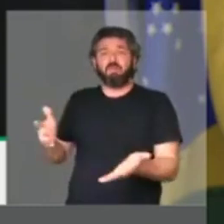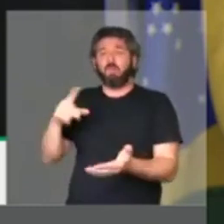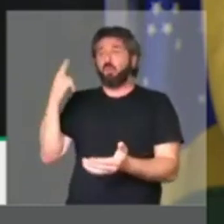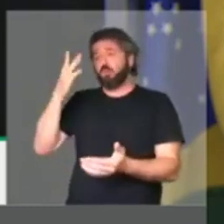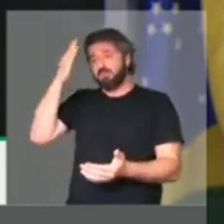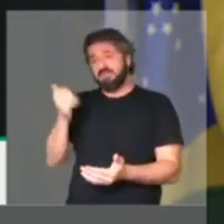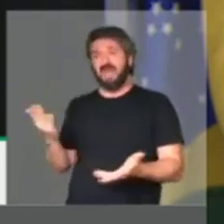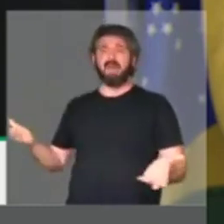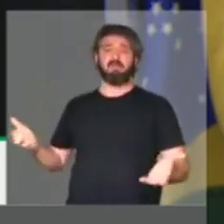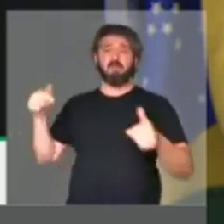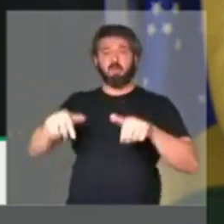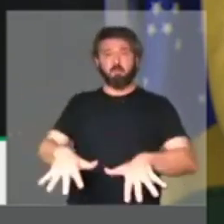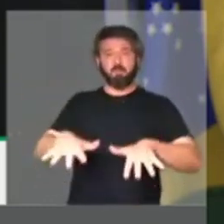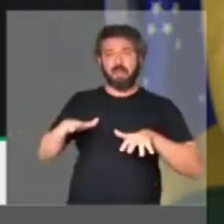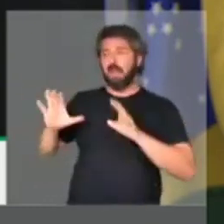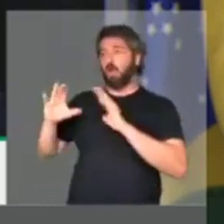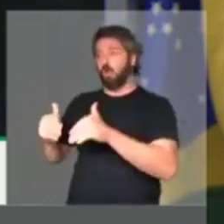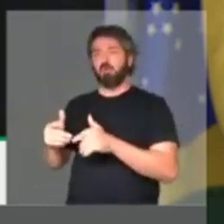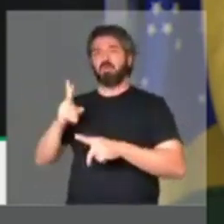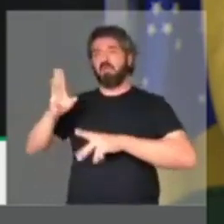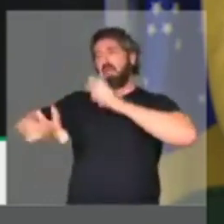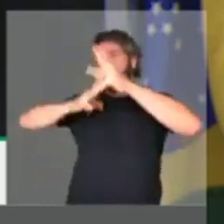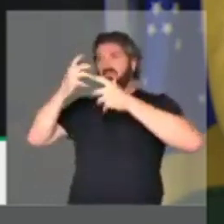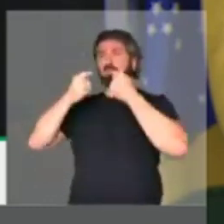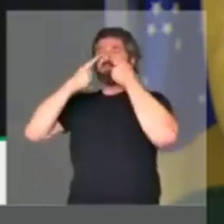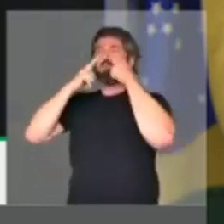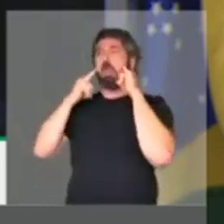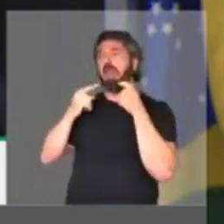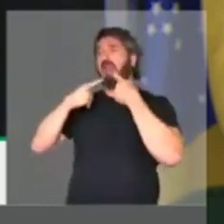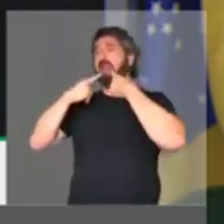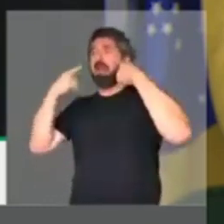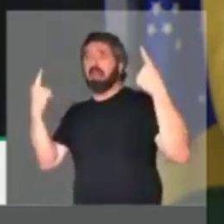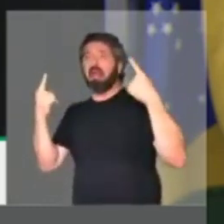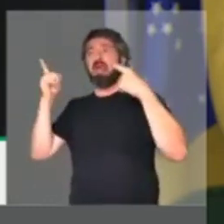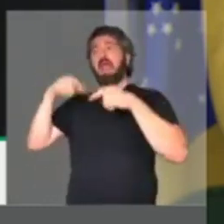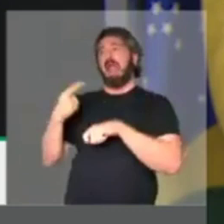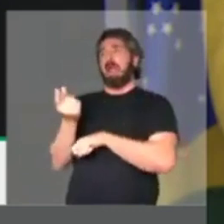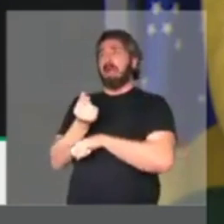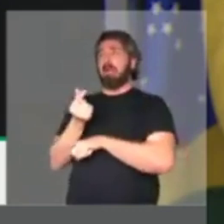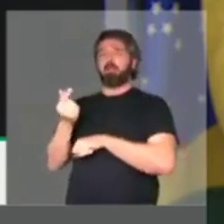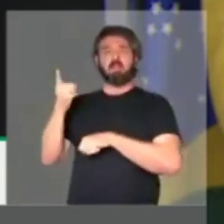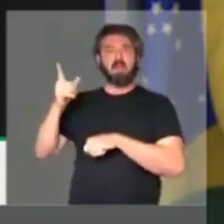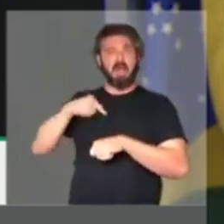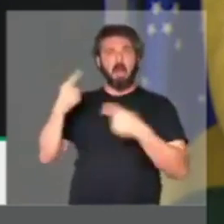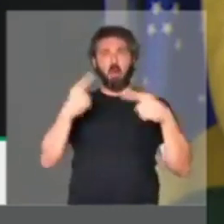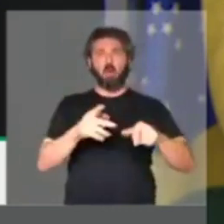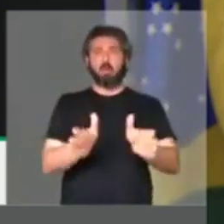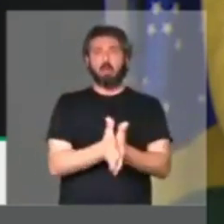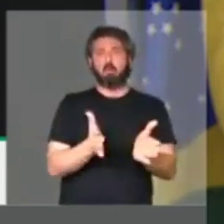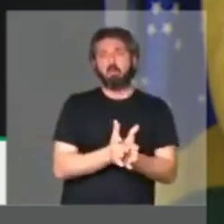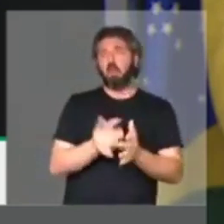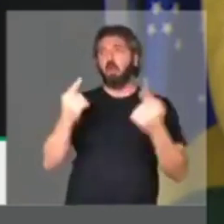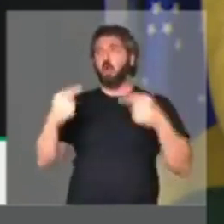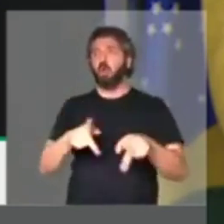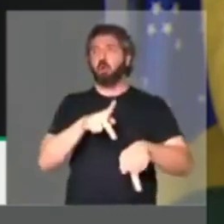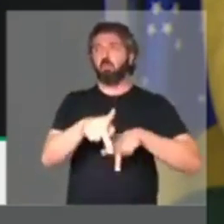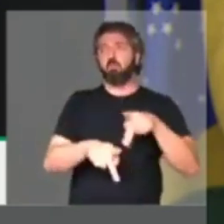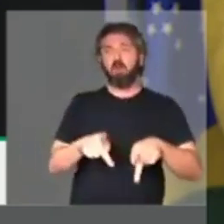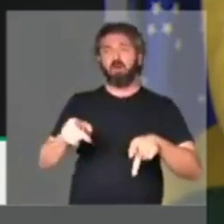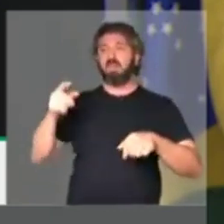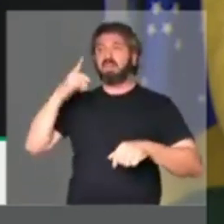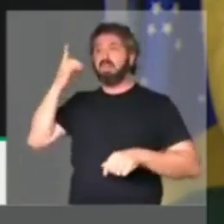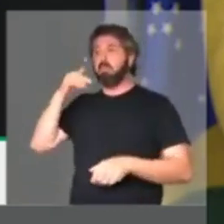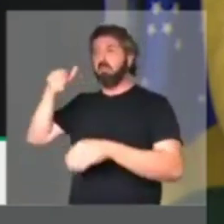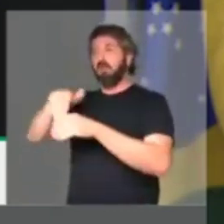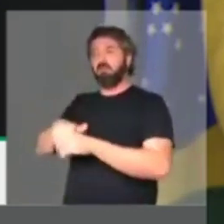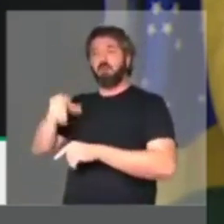Comissão Especial, aqui dentro do plenário. Vamos fazer o escarcel, vamos chorar, vamos falar que é para o capital financeiro, vamos falar que é antipobre, vamos falar que é antipovo, vamos falar que